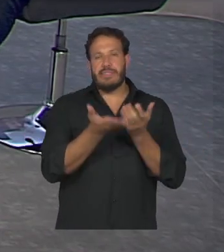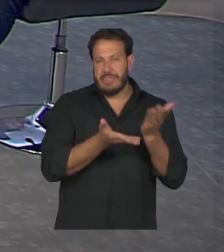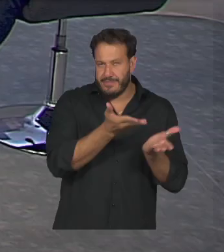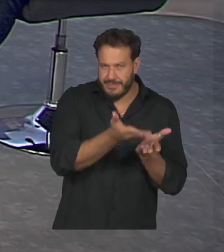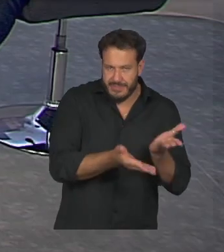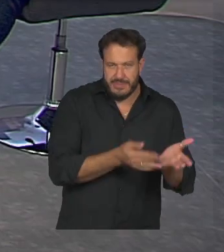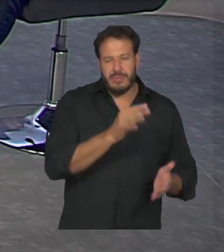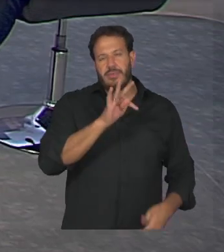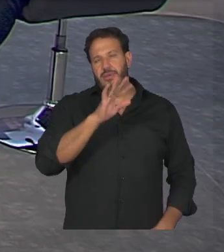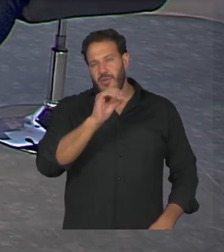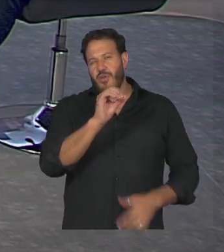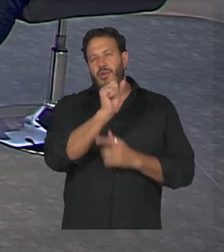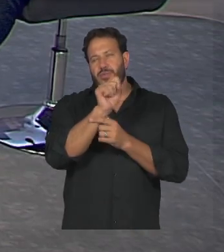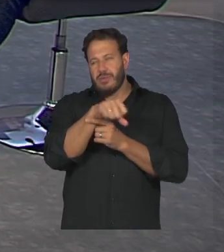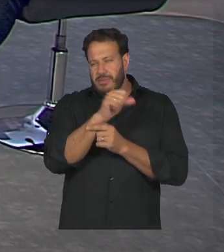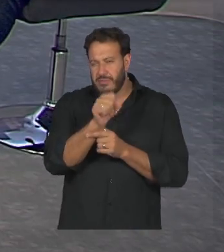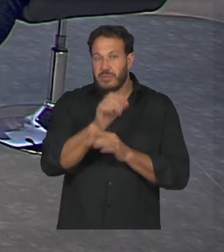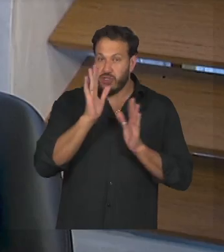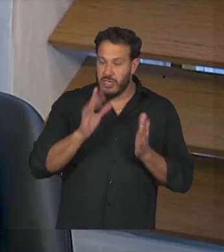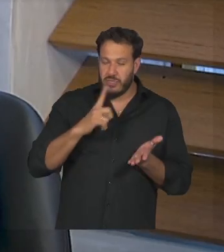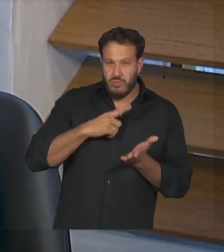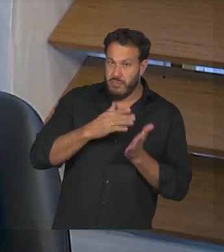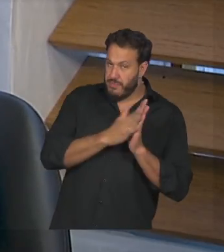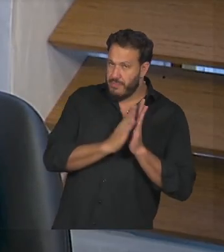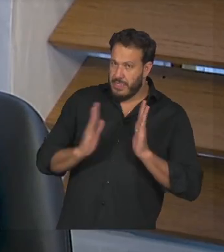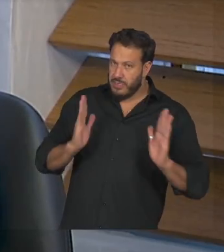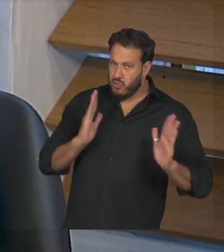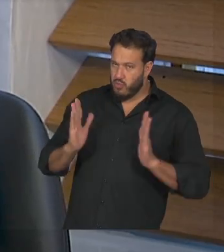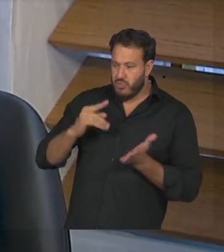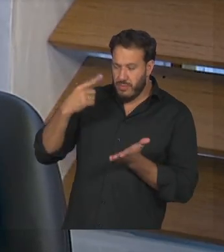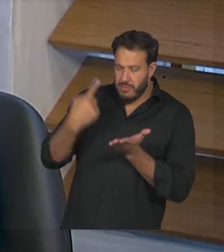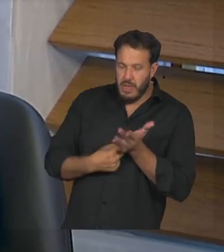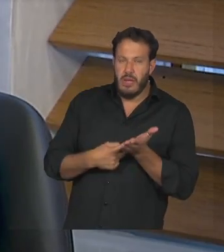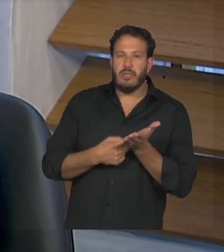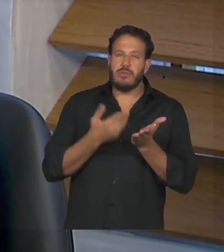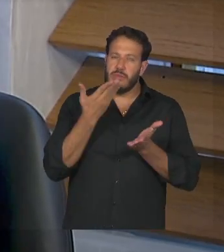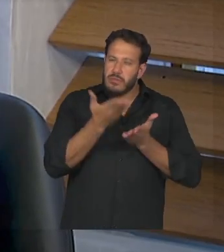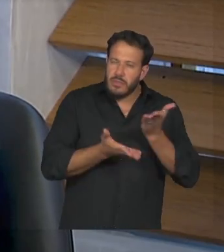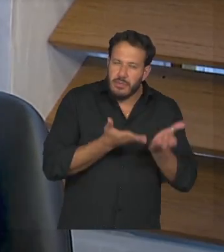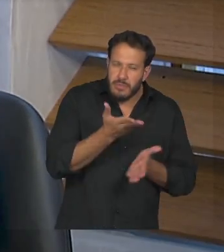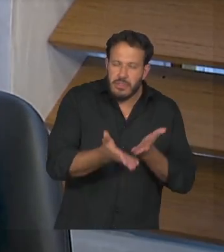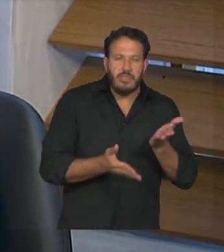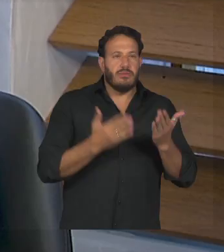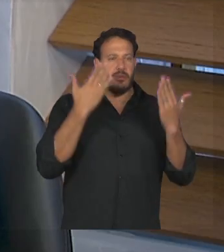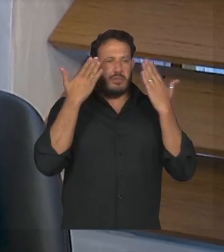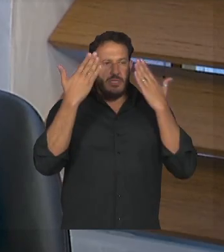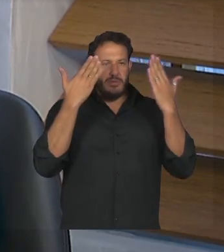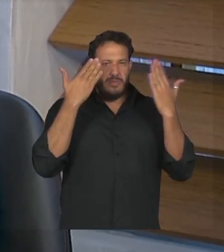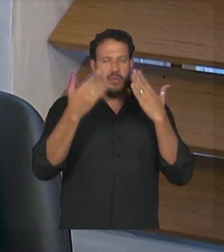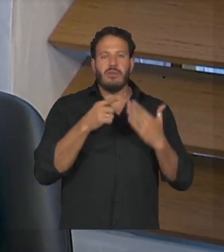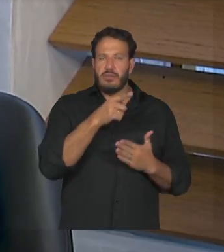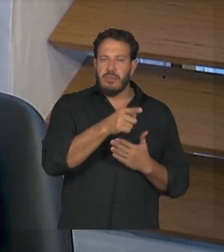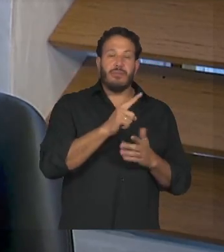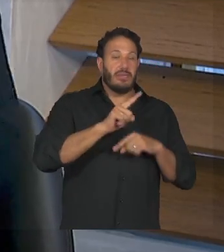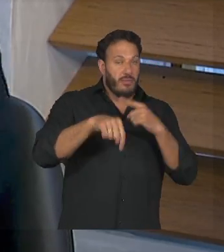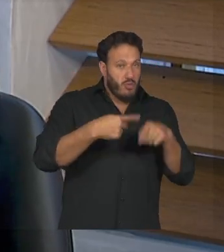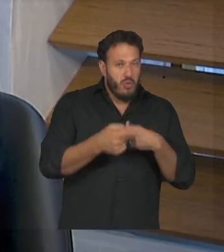estipulado que você faz de terapia e depois você tem que recomeçar essa